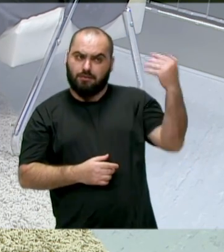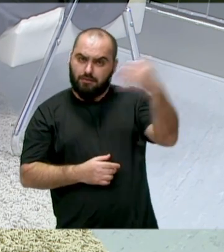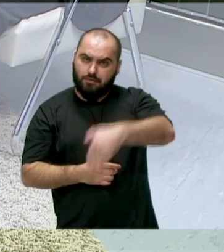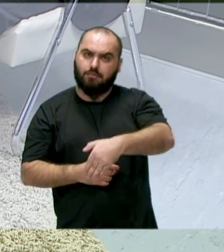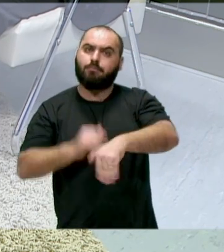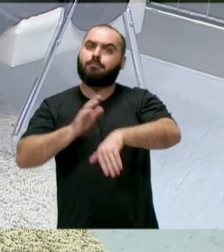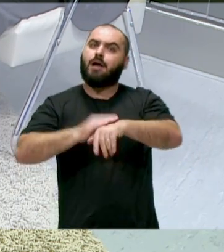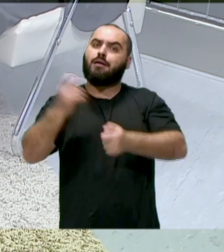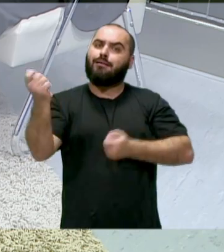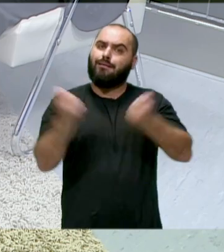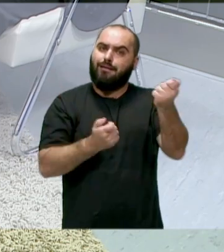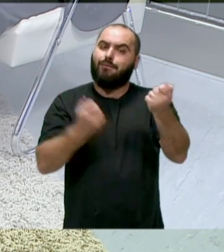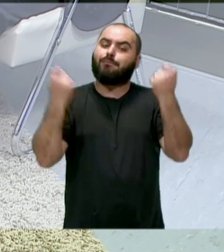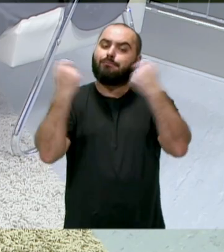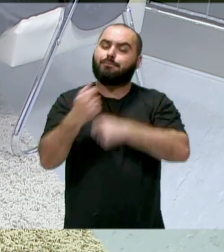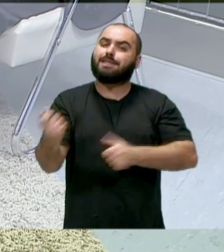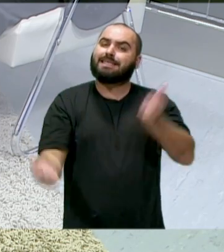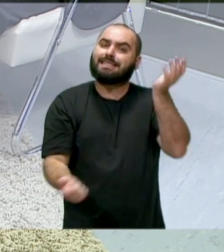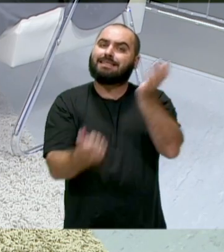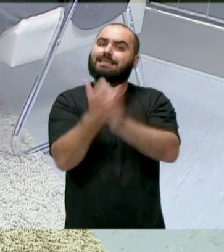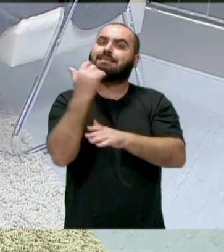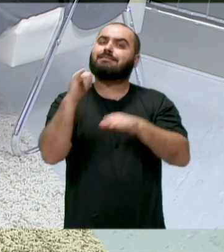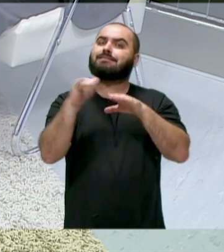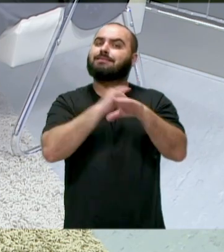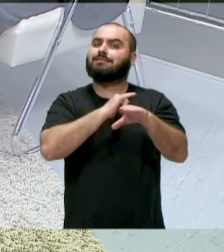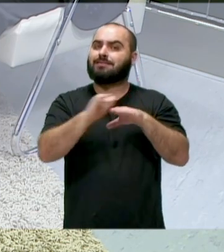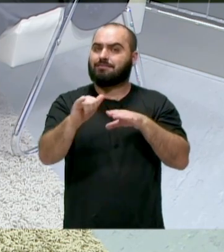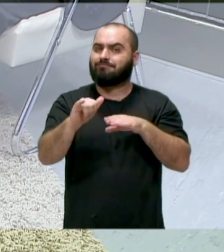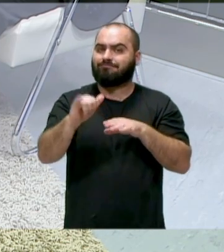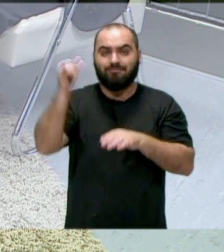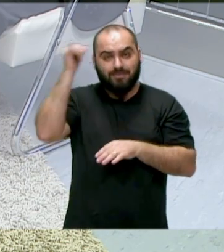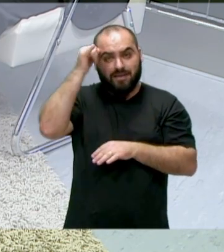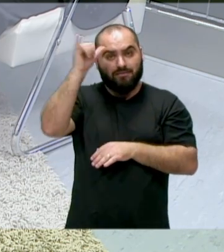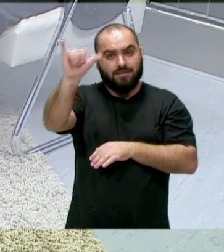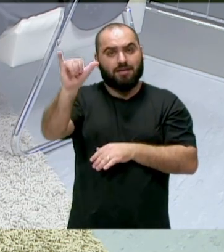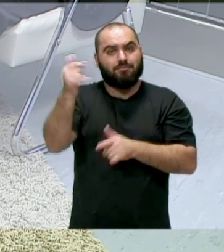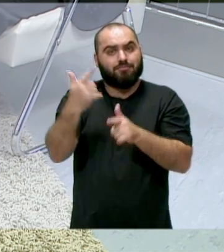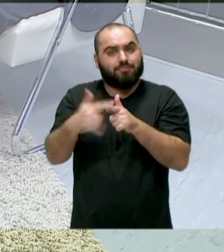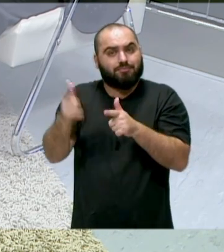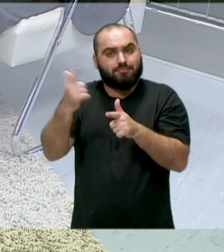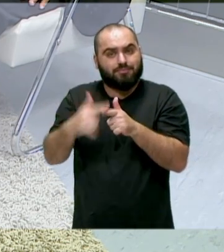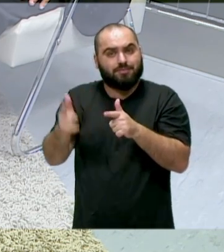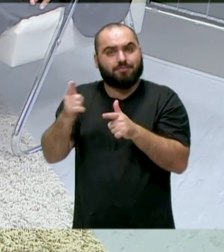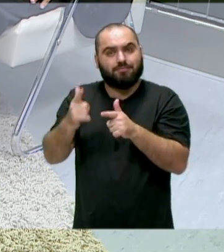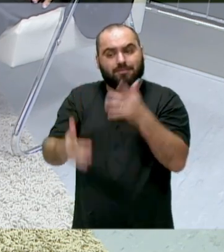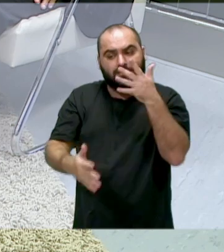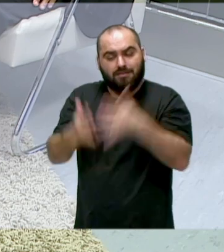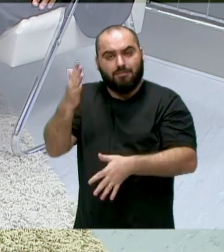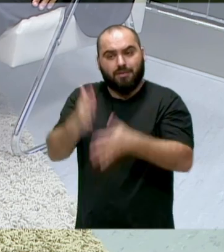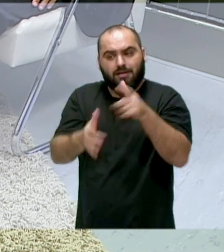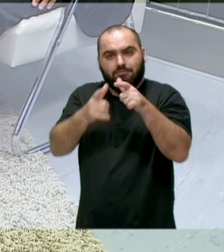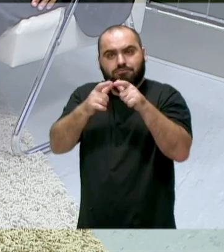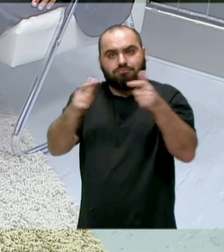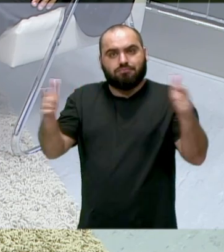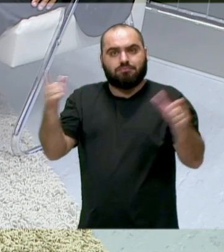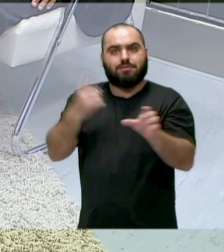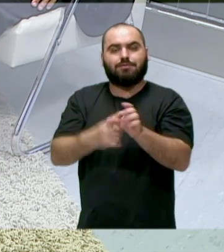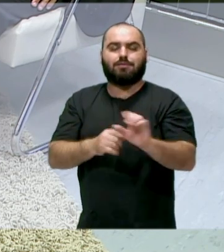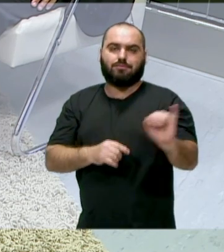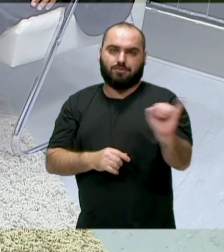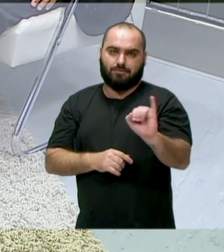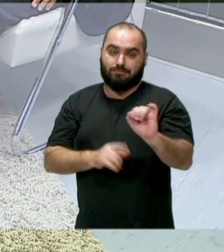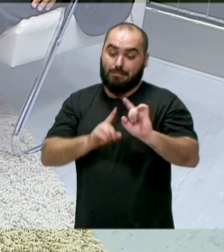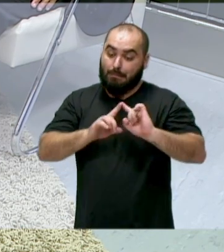criar estratégias para que não se torne um gargalo, não atrapalhe o crescimento da cidade. Mas